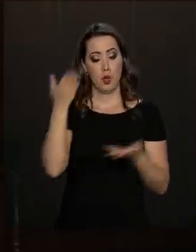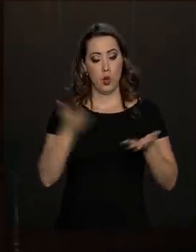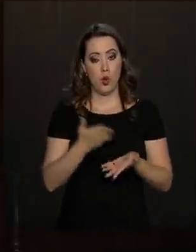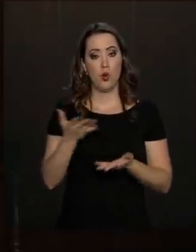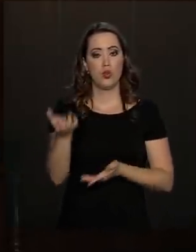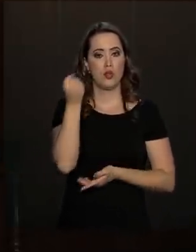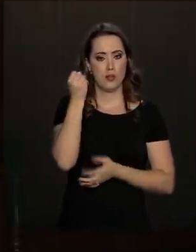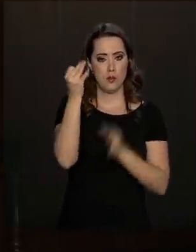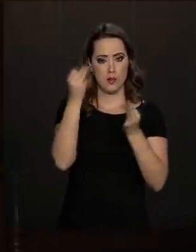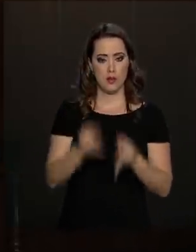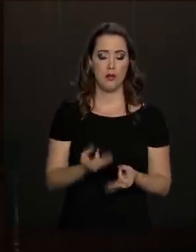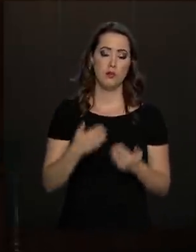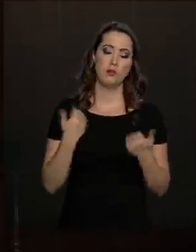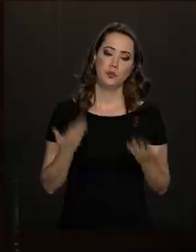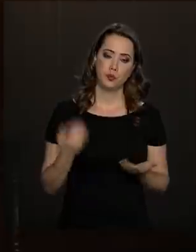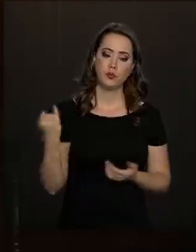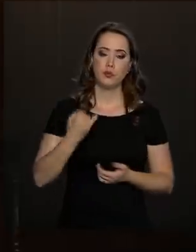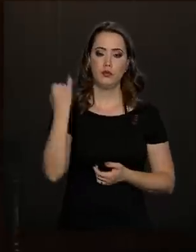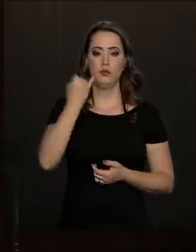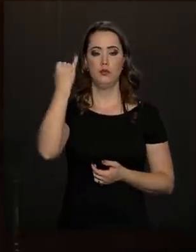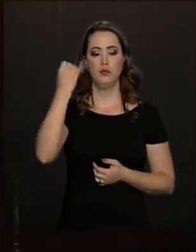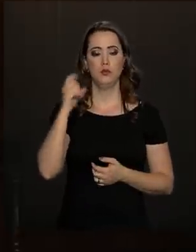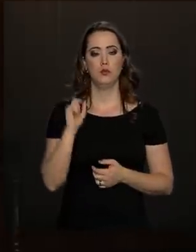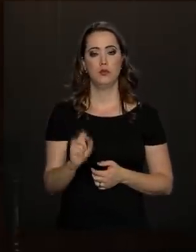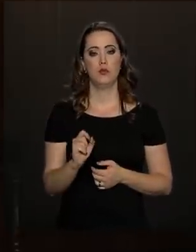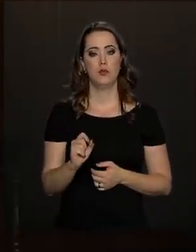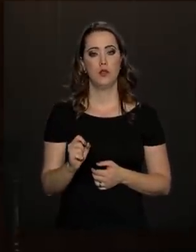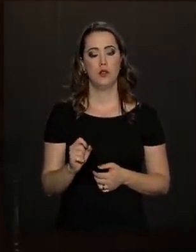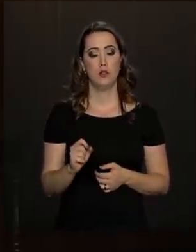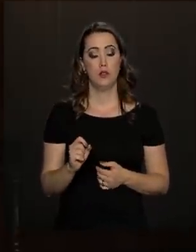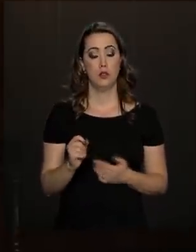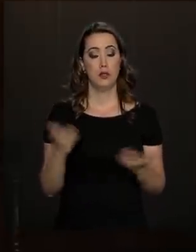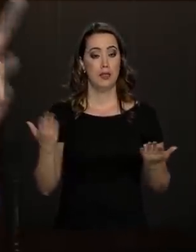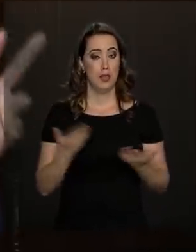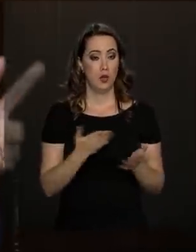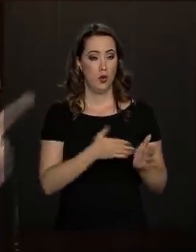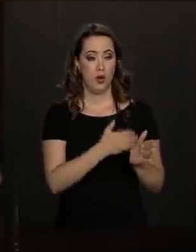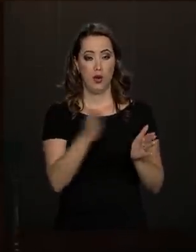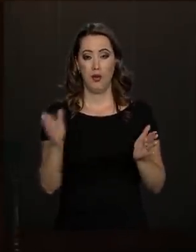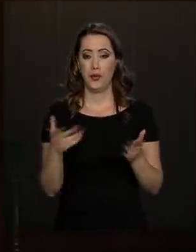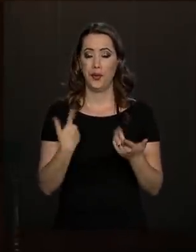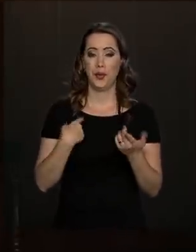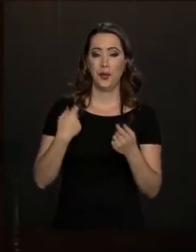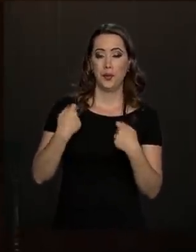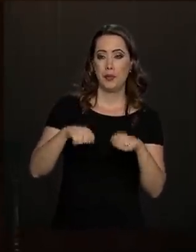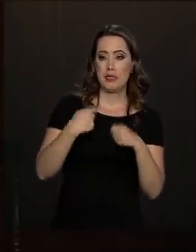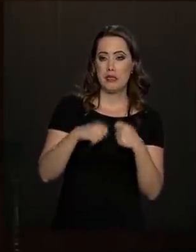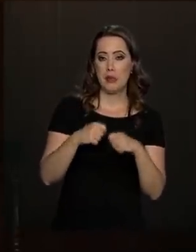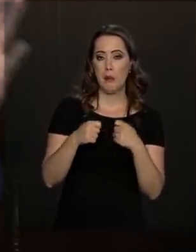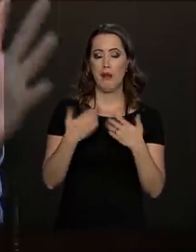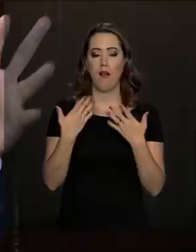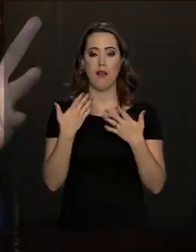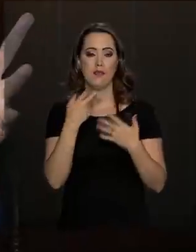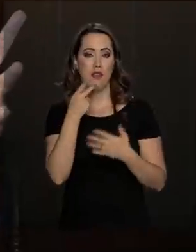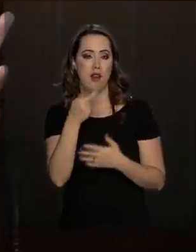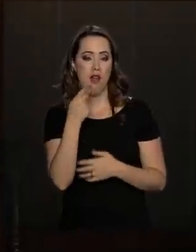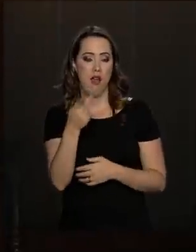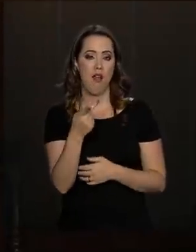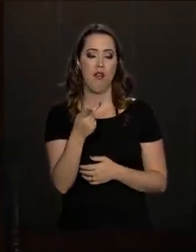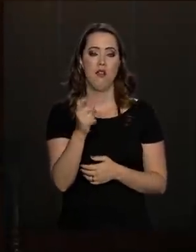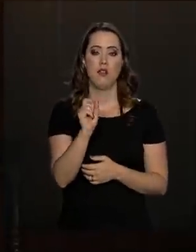direitinho. Então, eu acho que é muito importante isso. Passou a fase da demagogia, passou a fase de dizer que